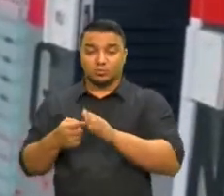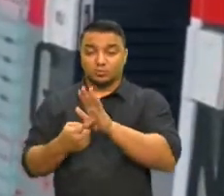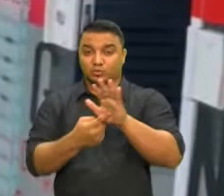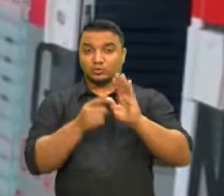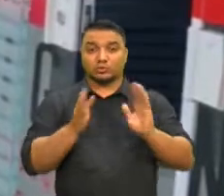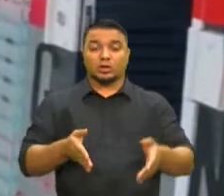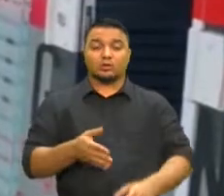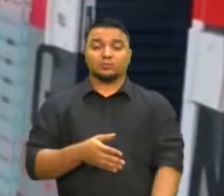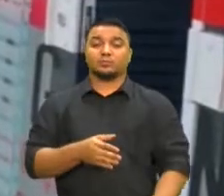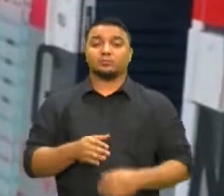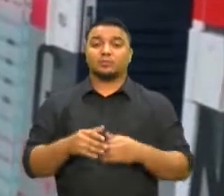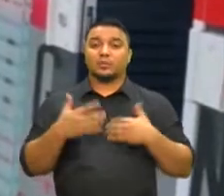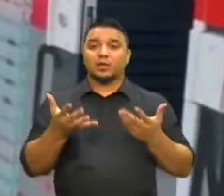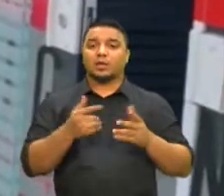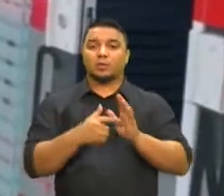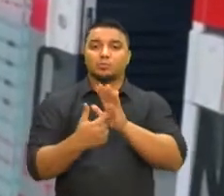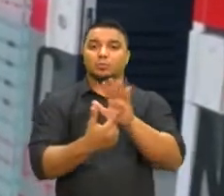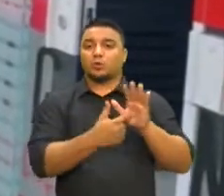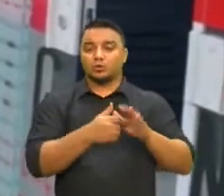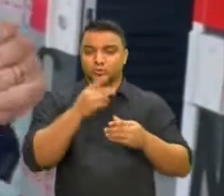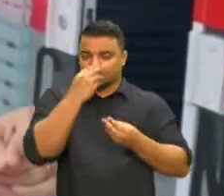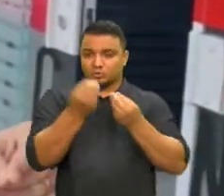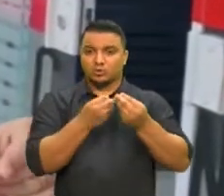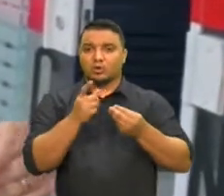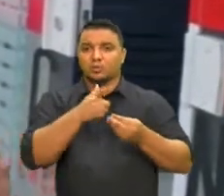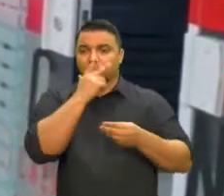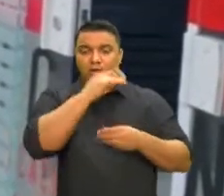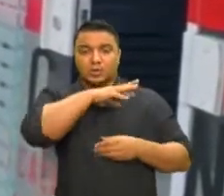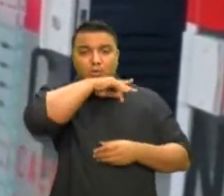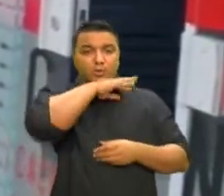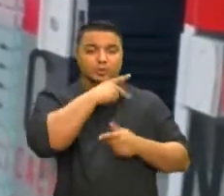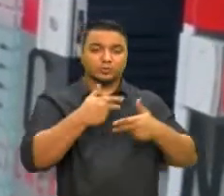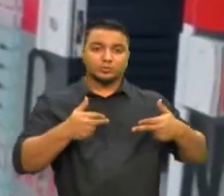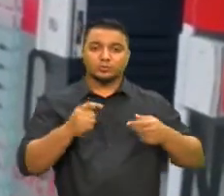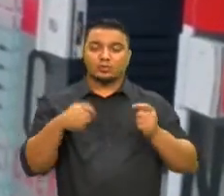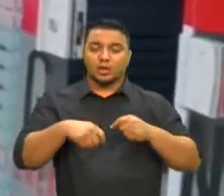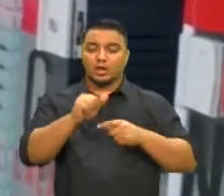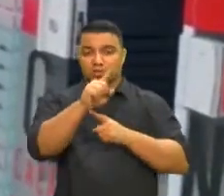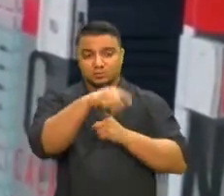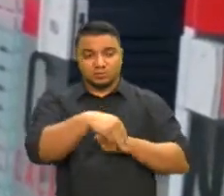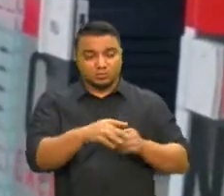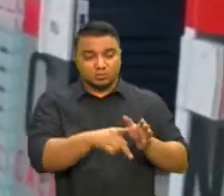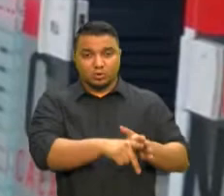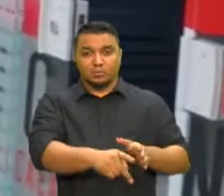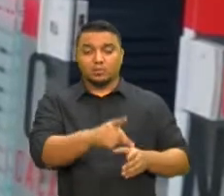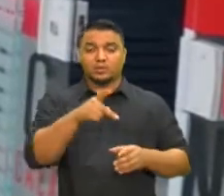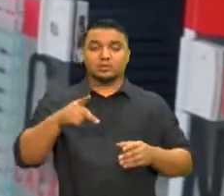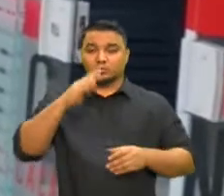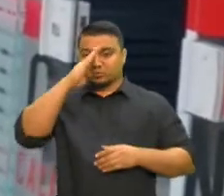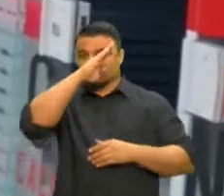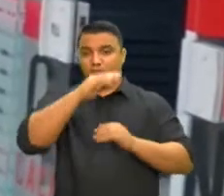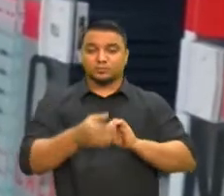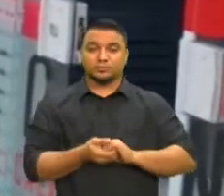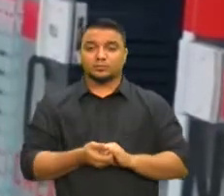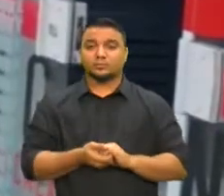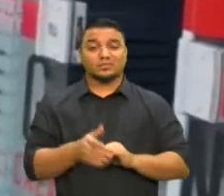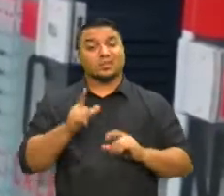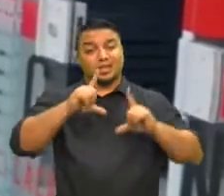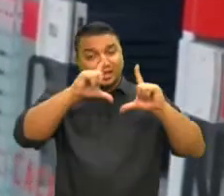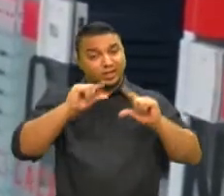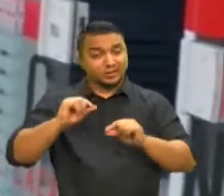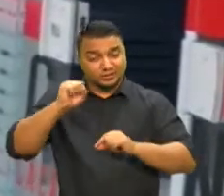mostra um resultado desfavorável à administração do presidente Bolsonaro, que está caindo